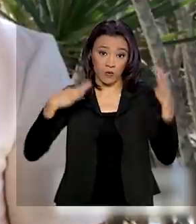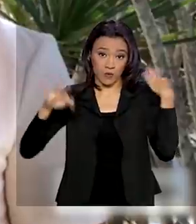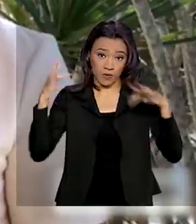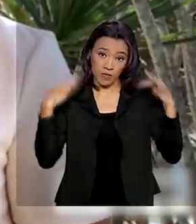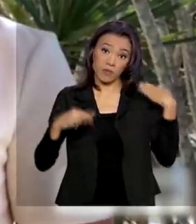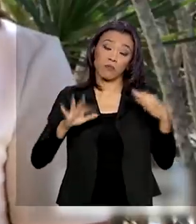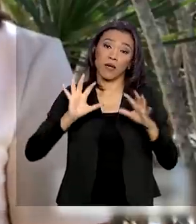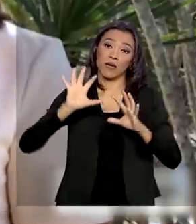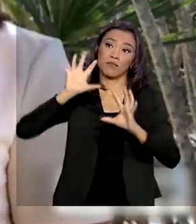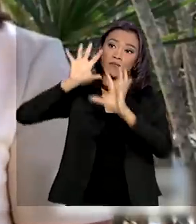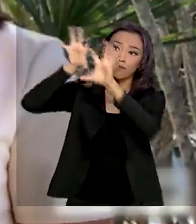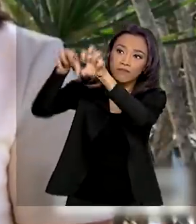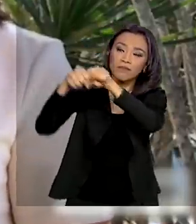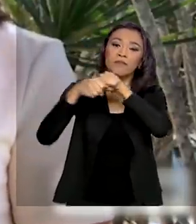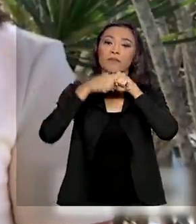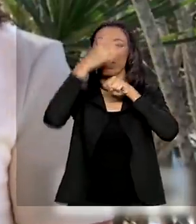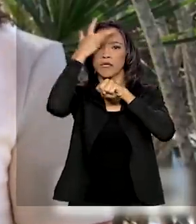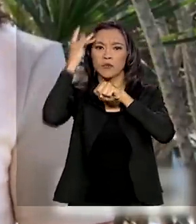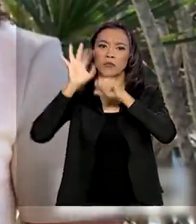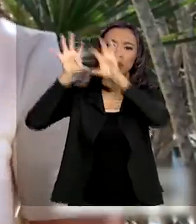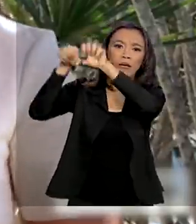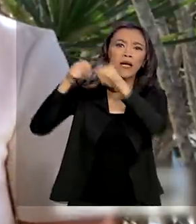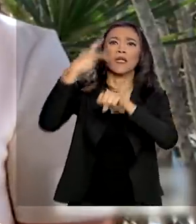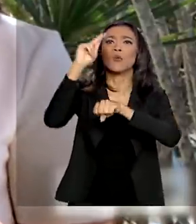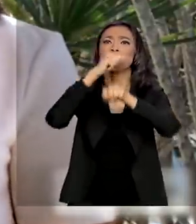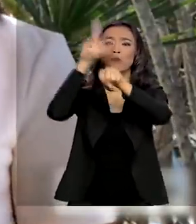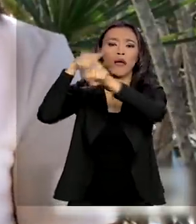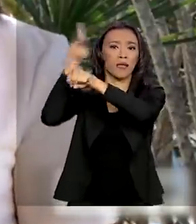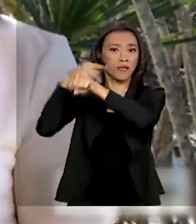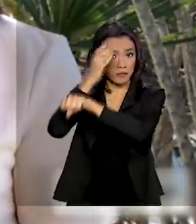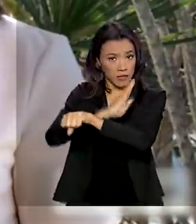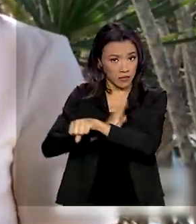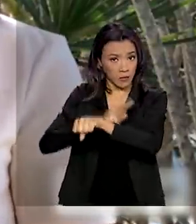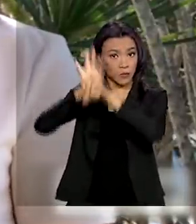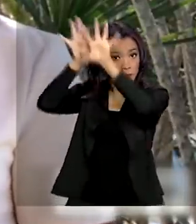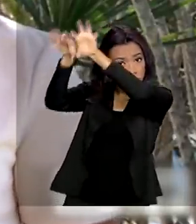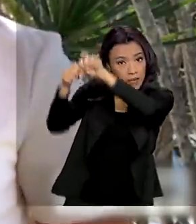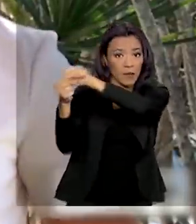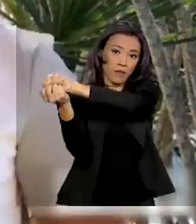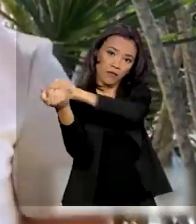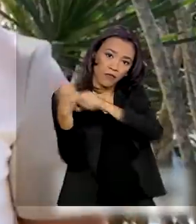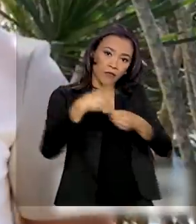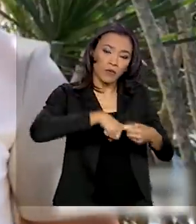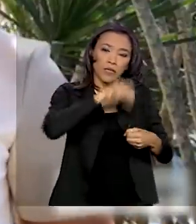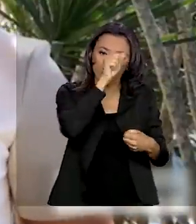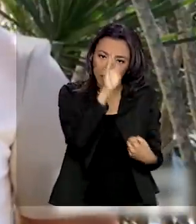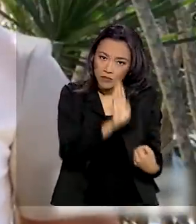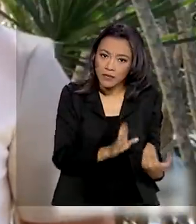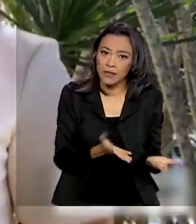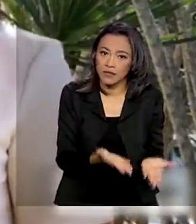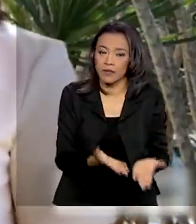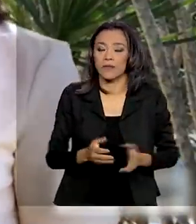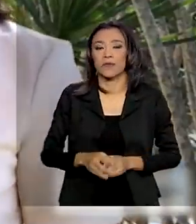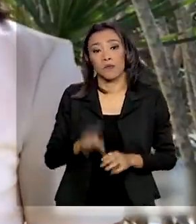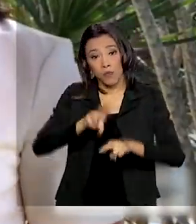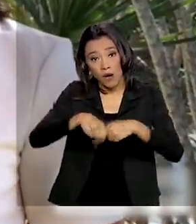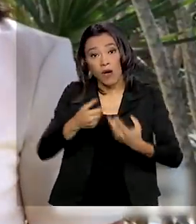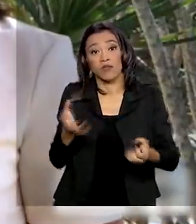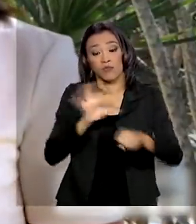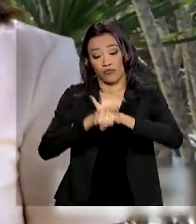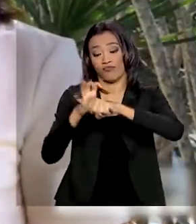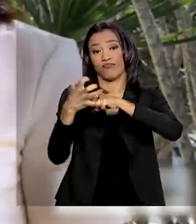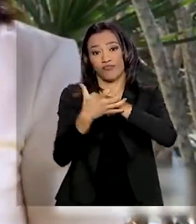brasileiros que estão em outros países durante a pandemia do novo coronavírus. Pelas redes